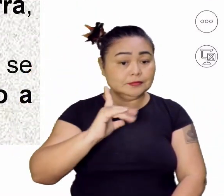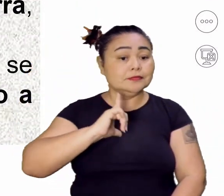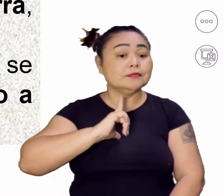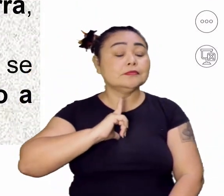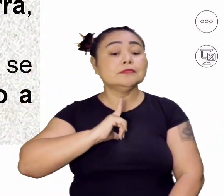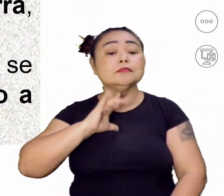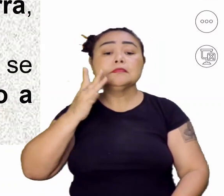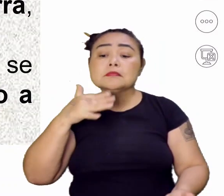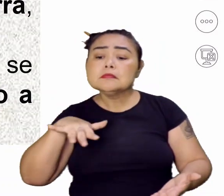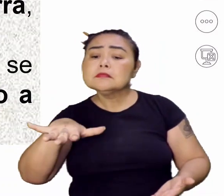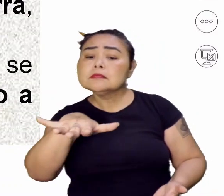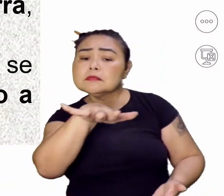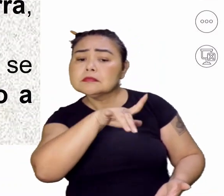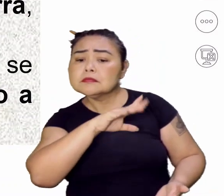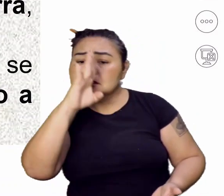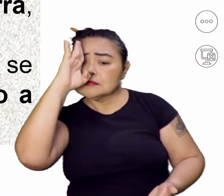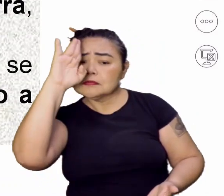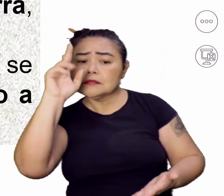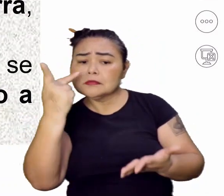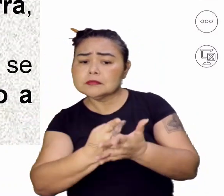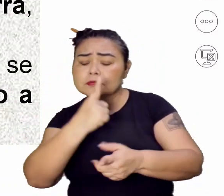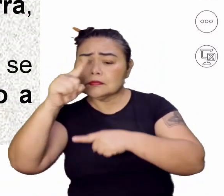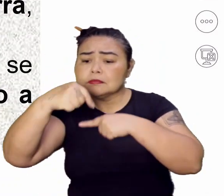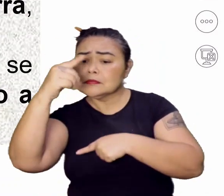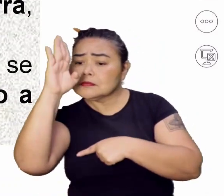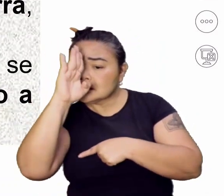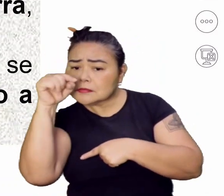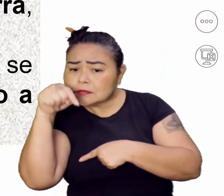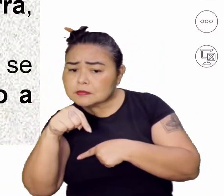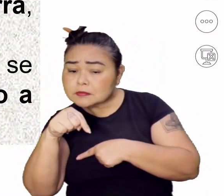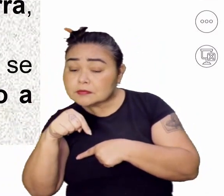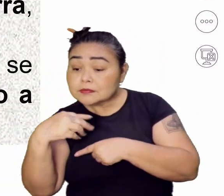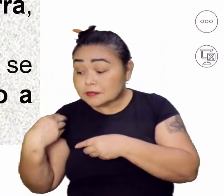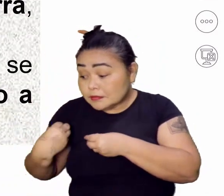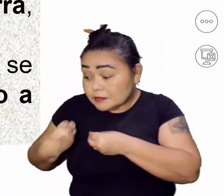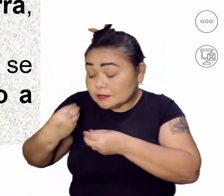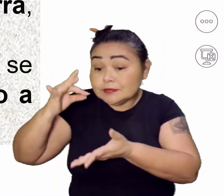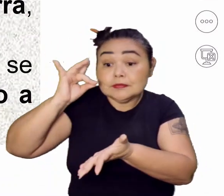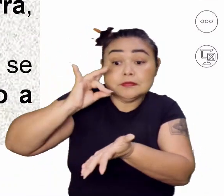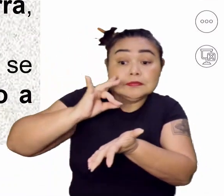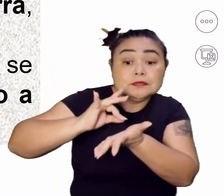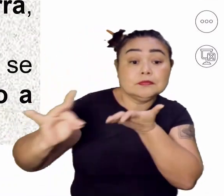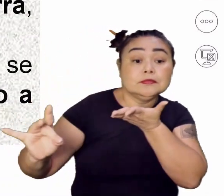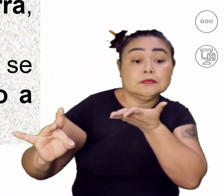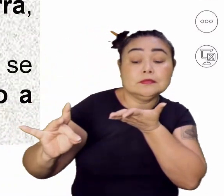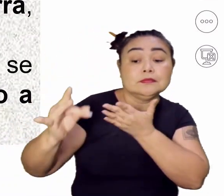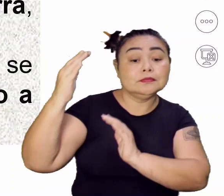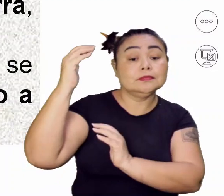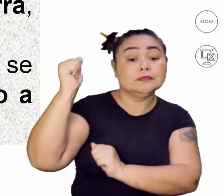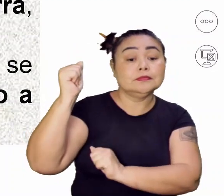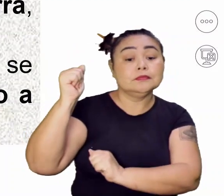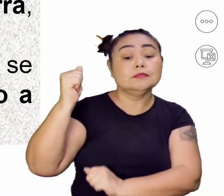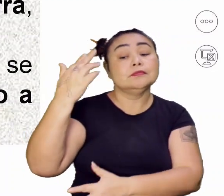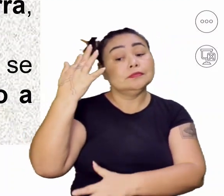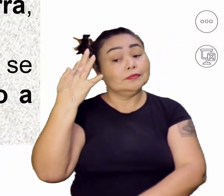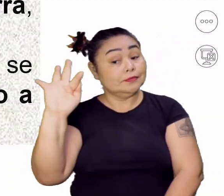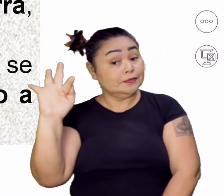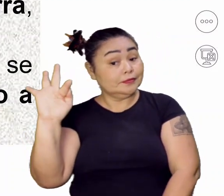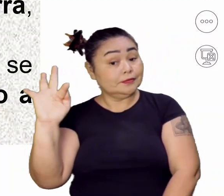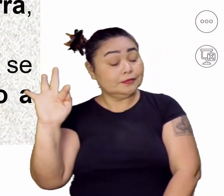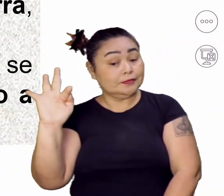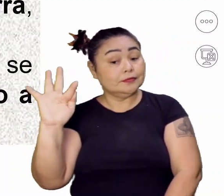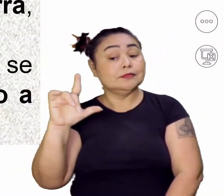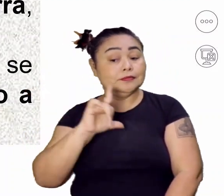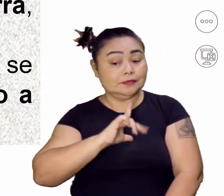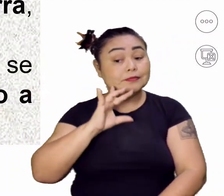consequências foi que o Brasil herdou inimigos da Espanha. Como a França, que era